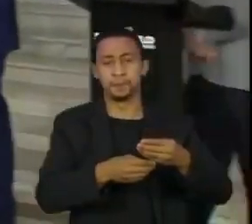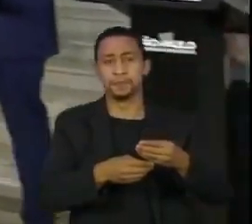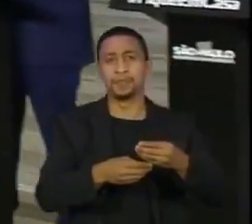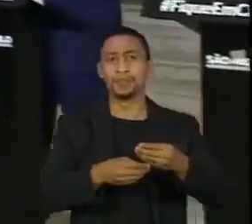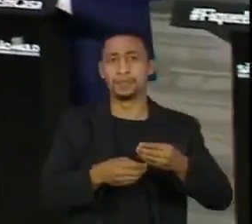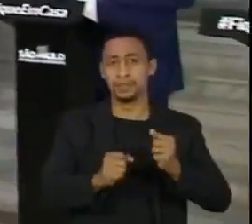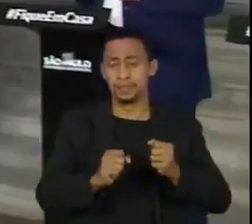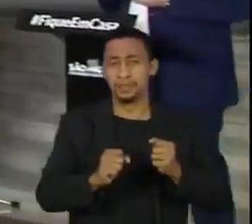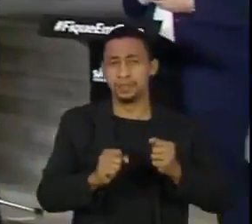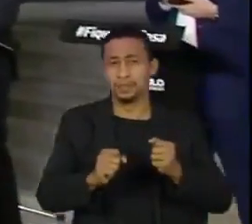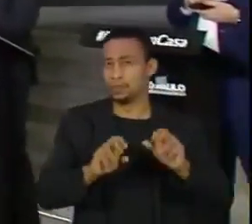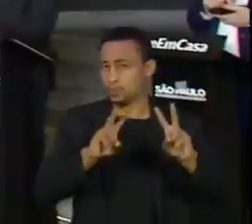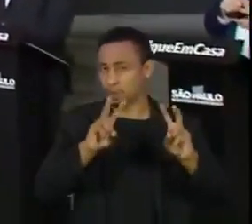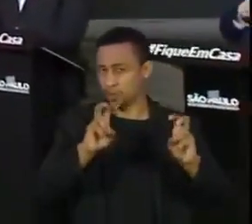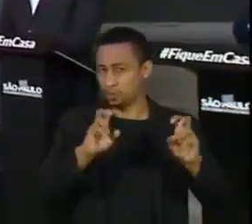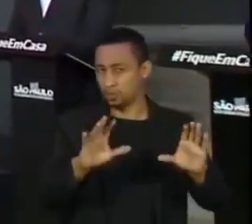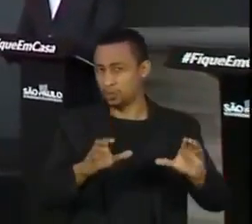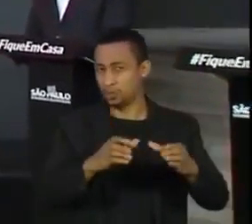nós falamos de jovens,